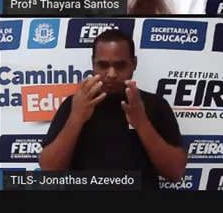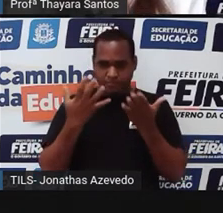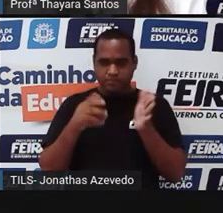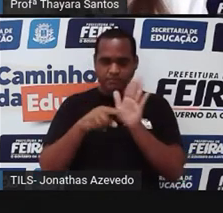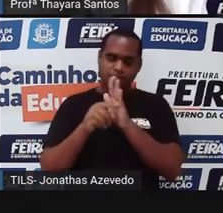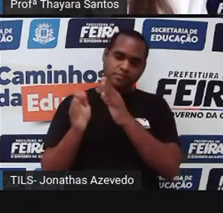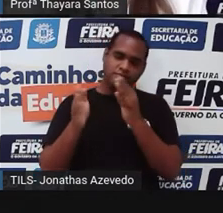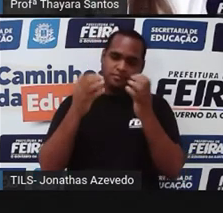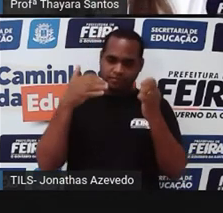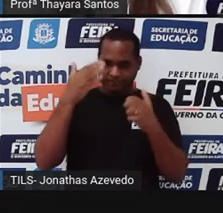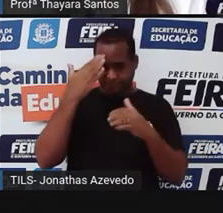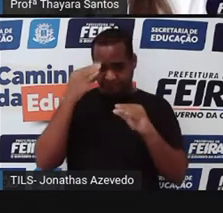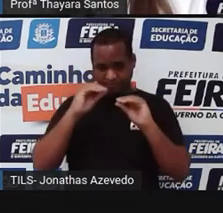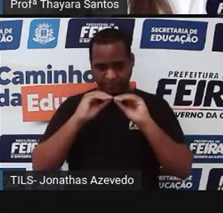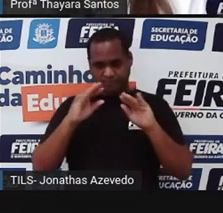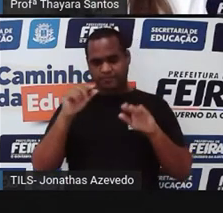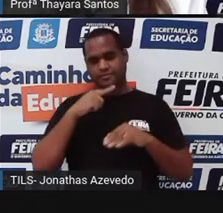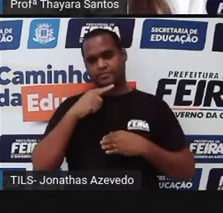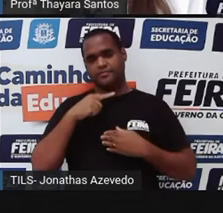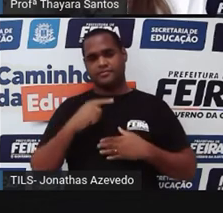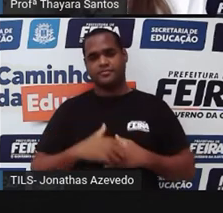vídeo que vocês vão entender tudo direitinho.